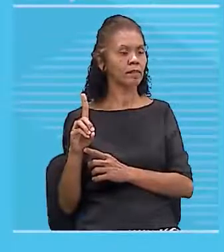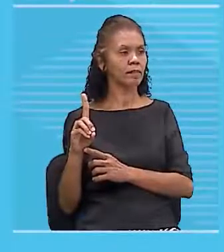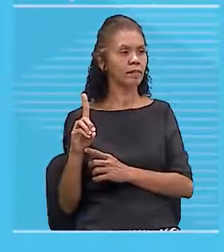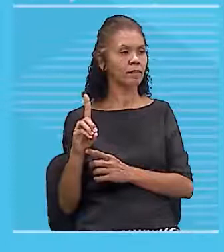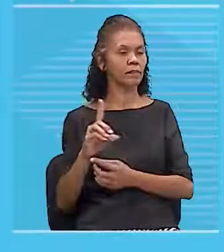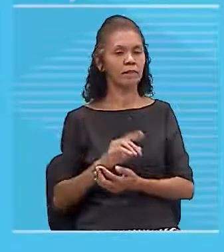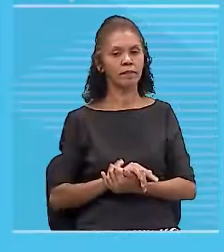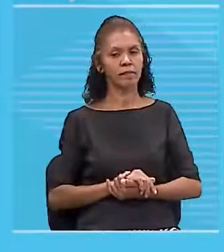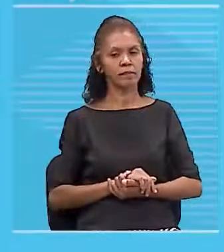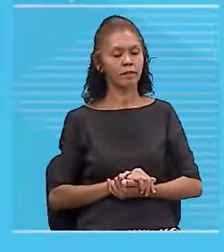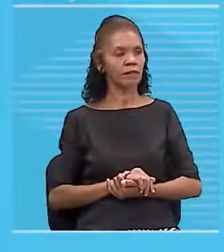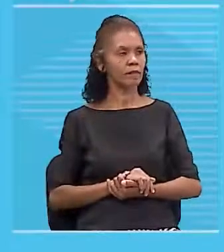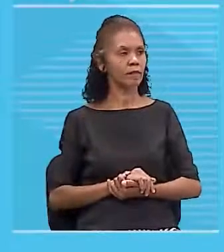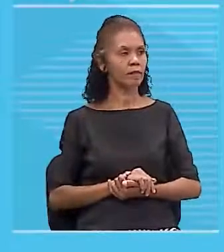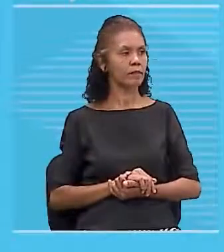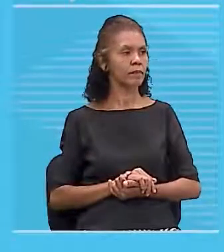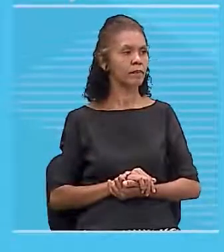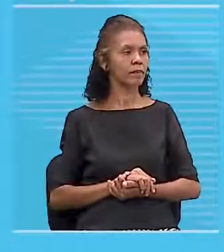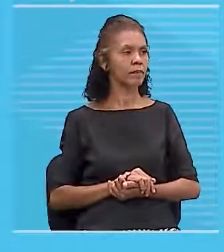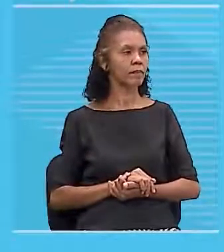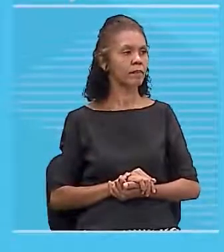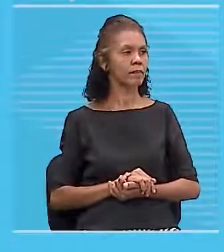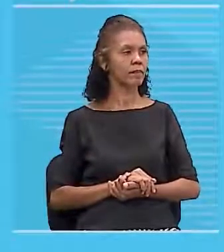você vai representar dessa maneira, ó.